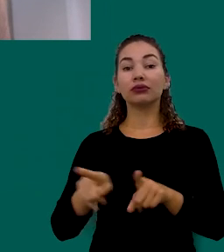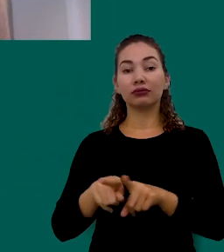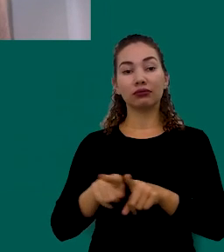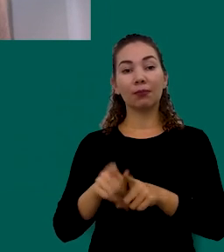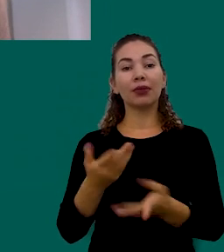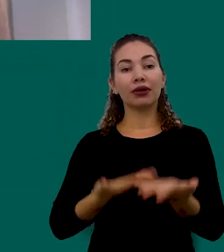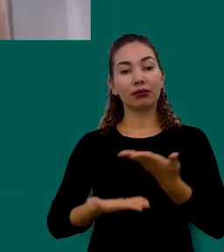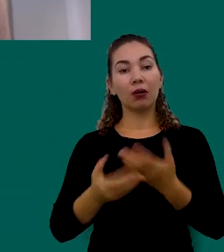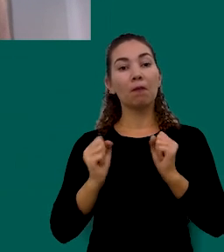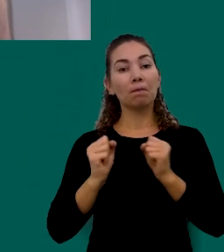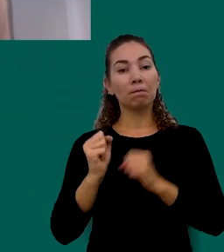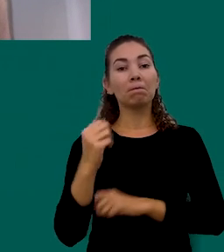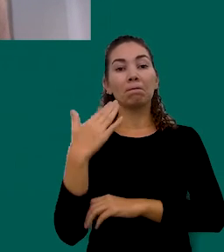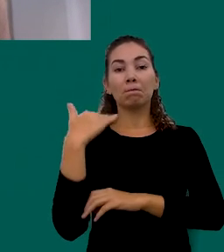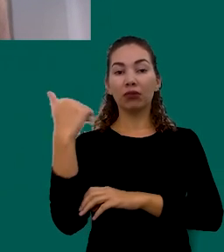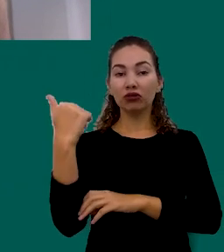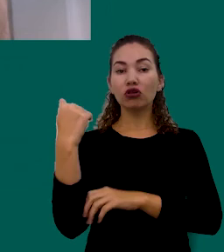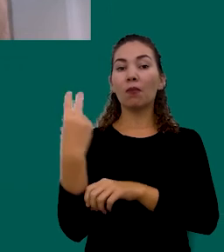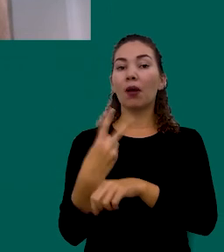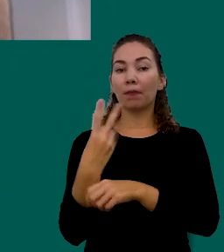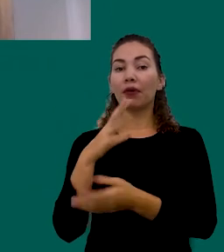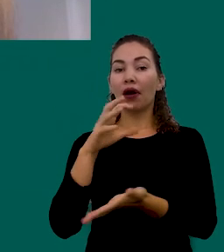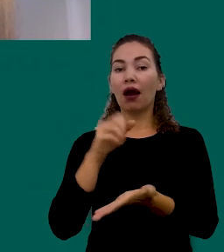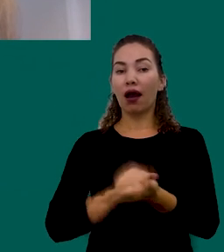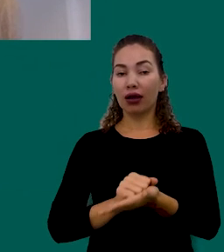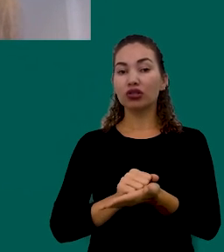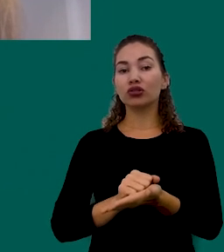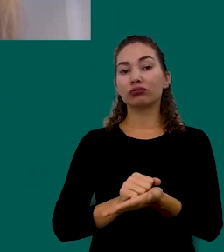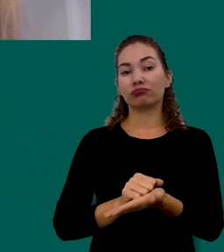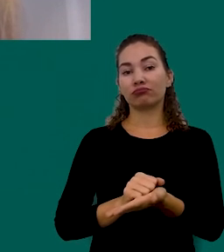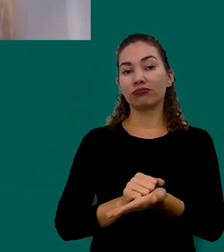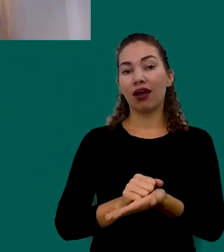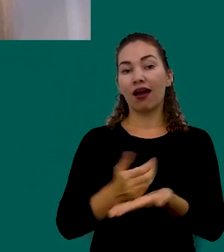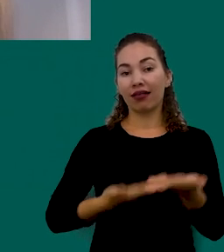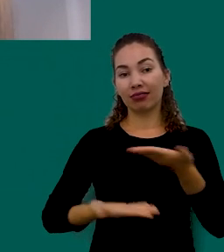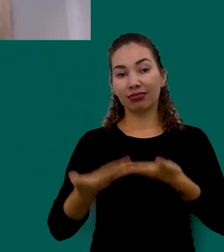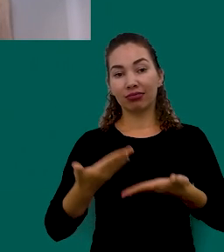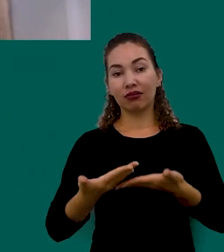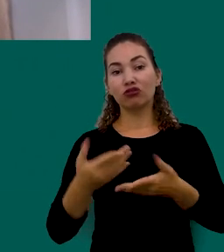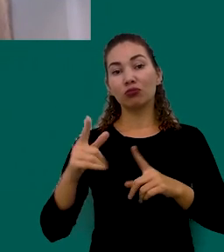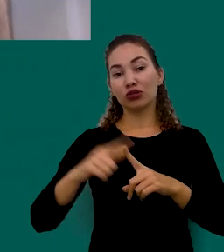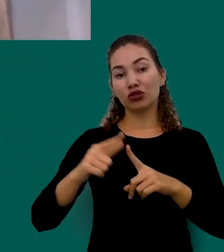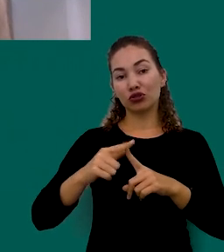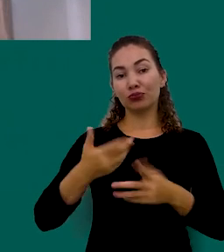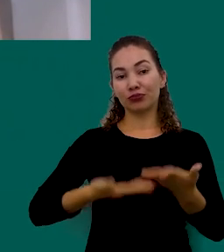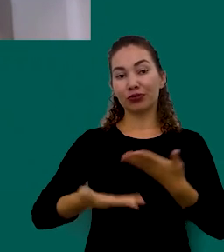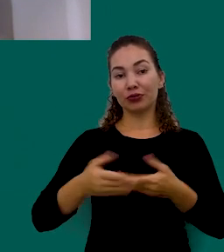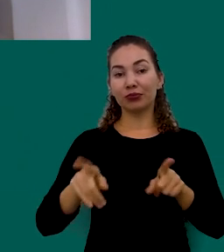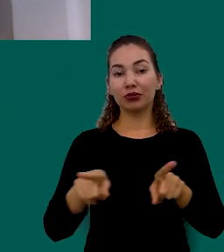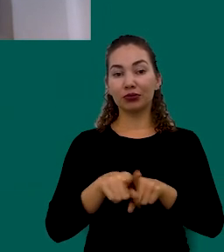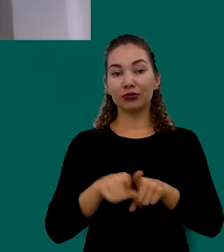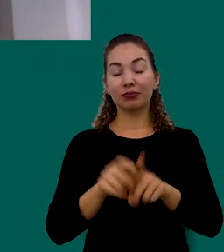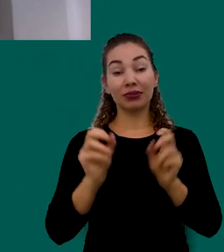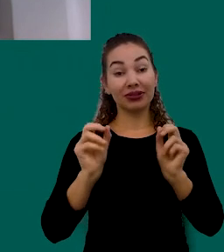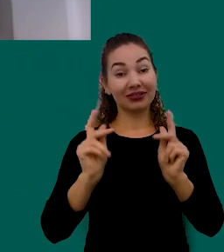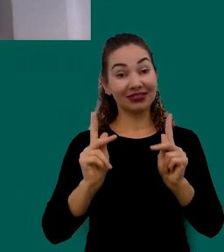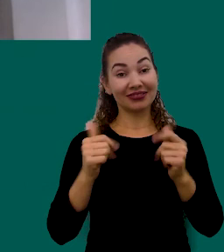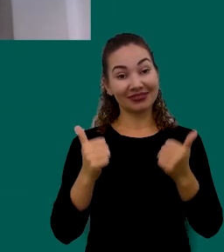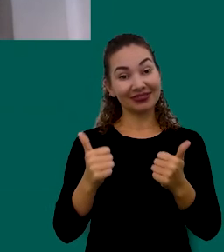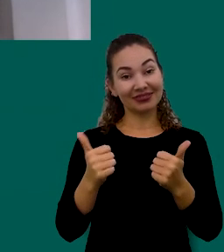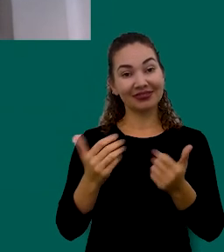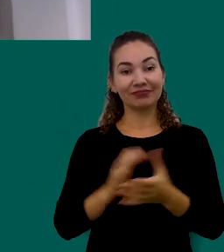Então Podem Os Procurar Para Agendar Também Esse Tipo De Atendimento Tá Certo